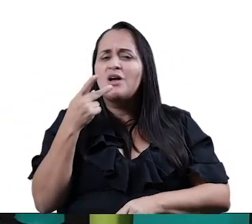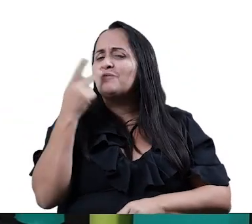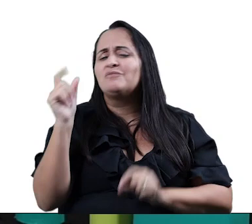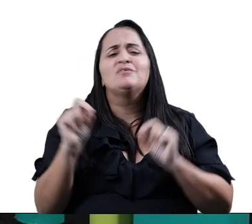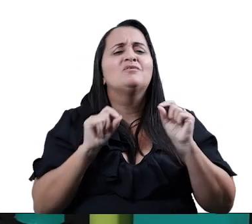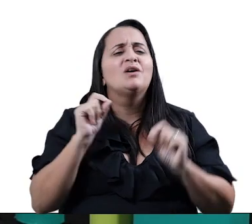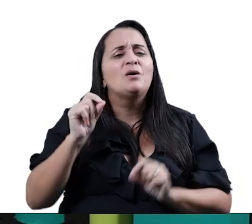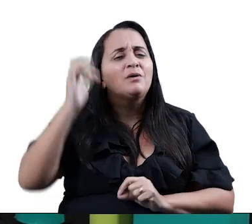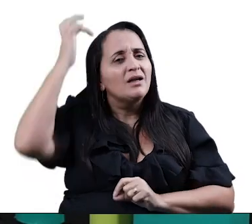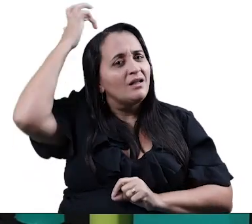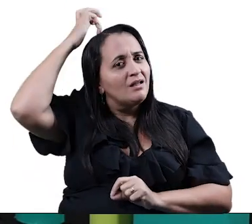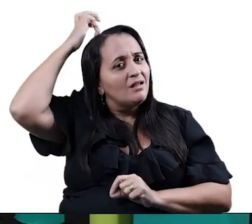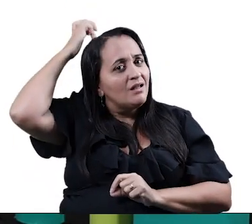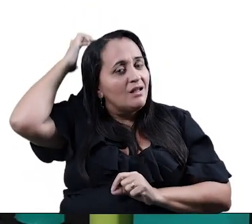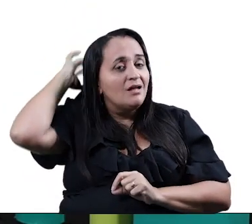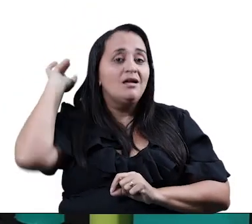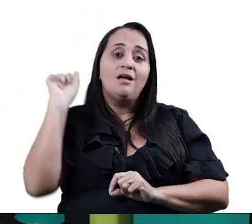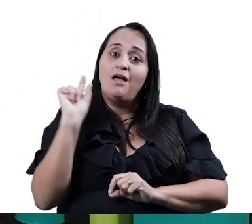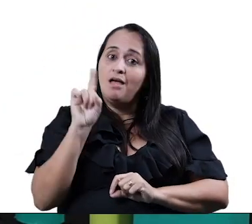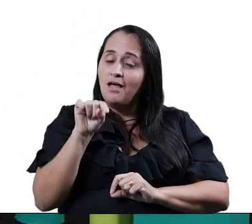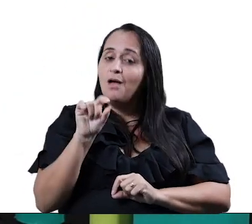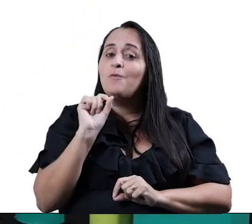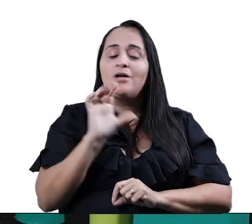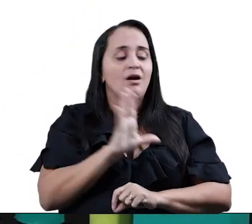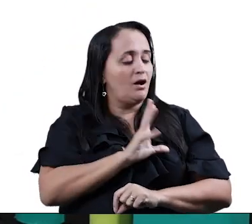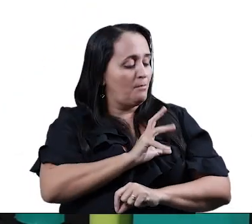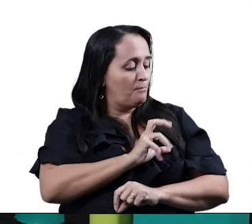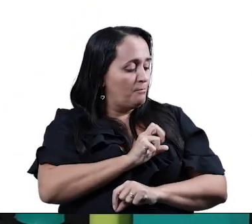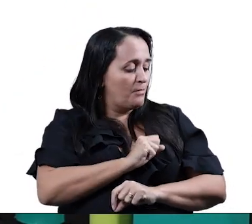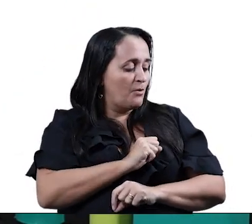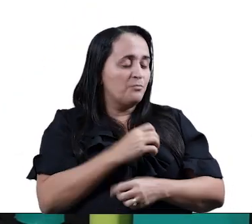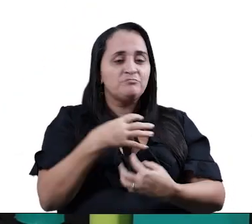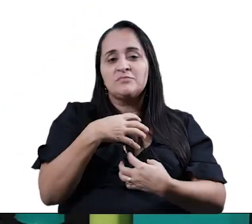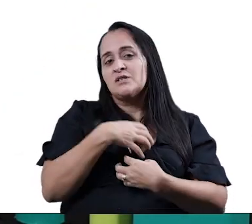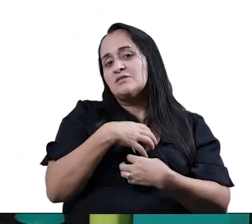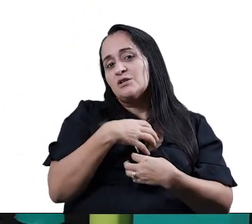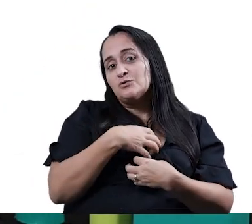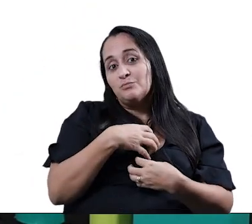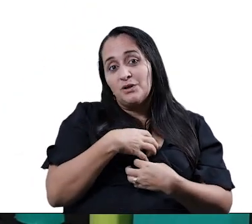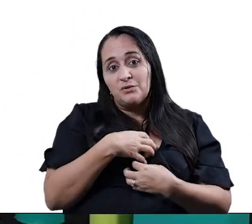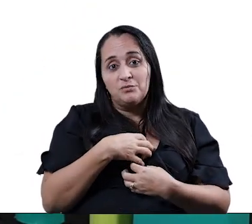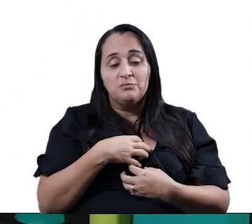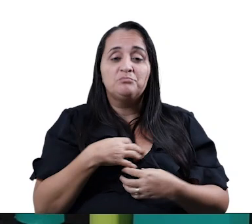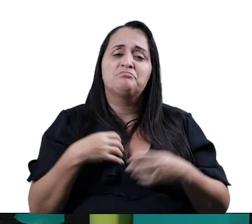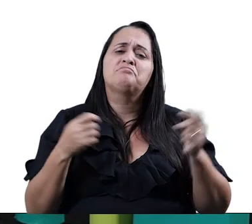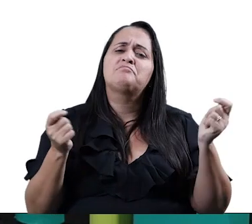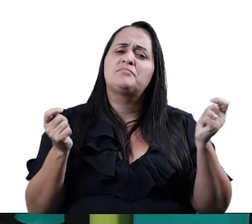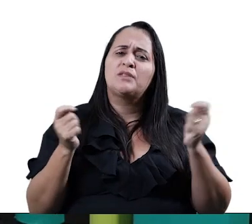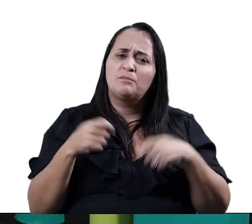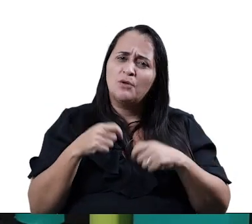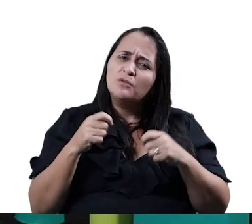de sentimentos. E podemos observar que tem